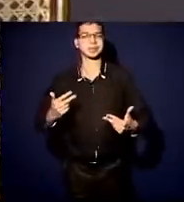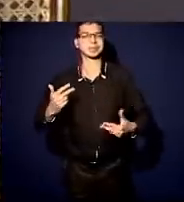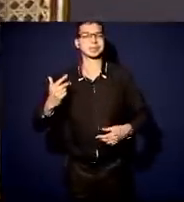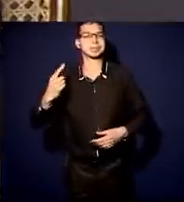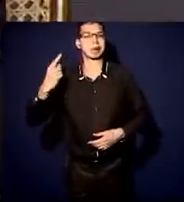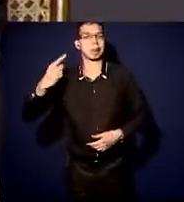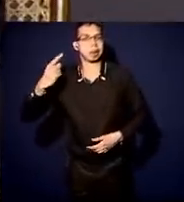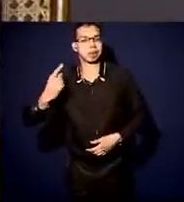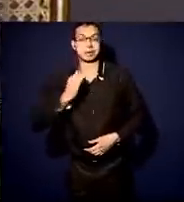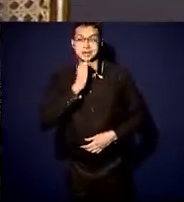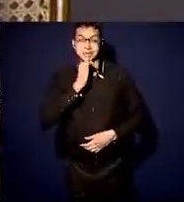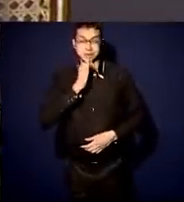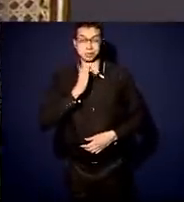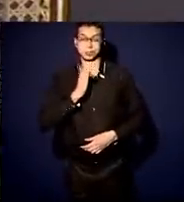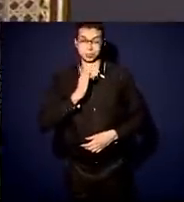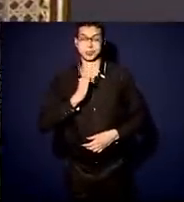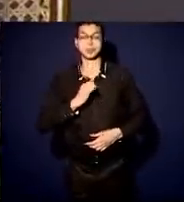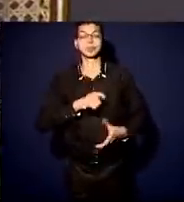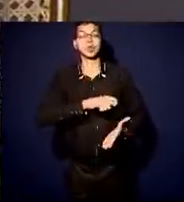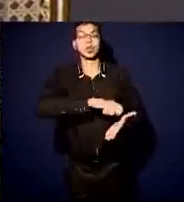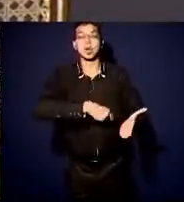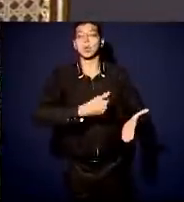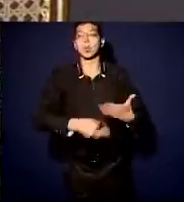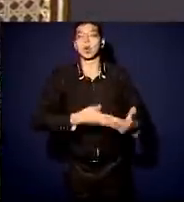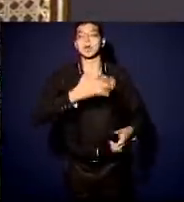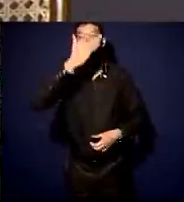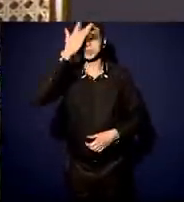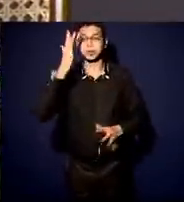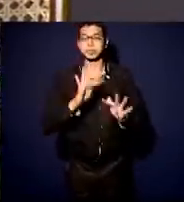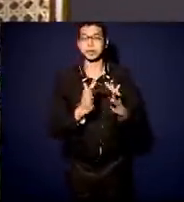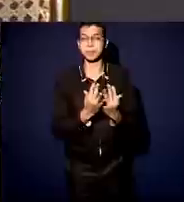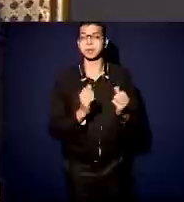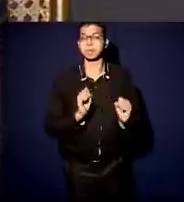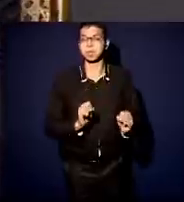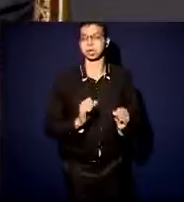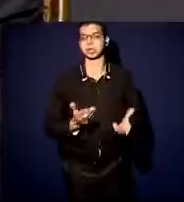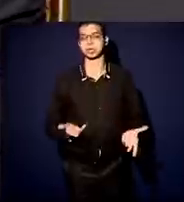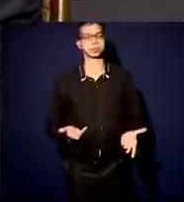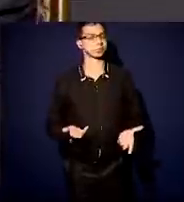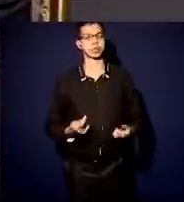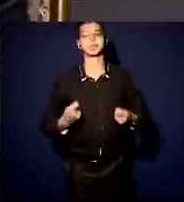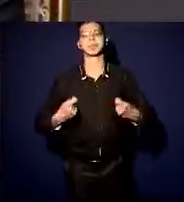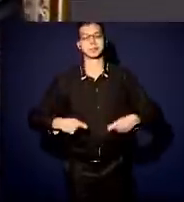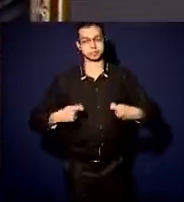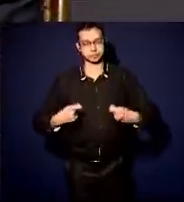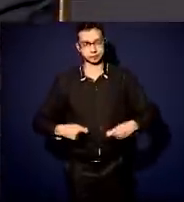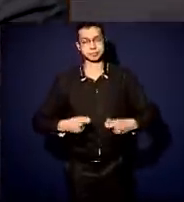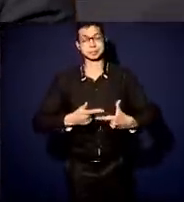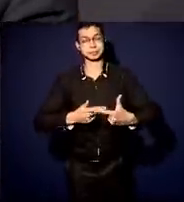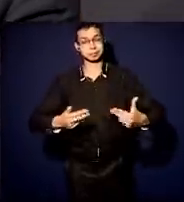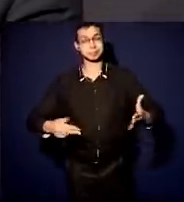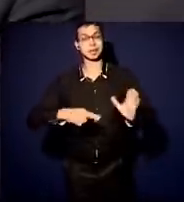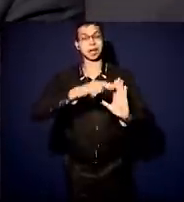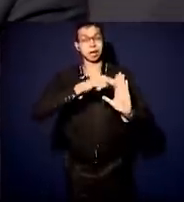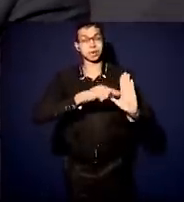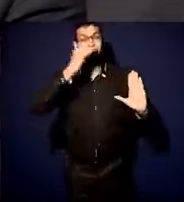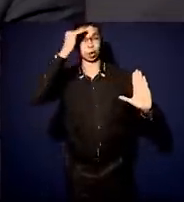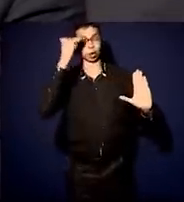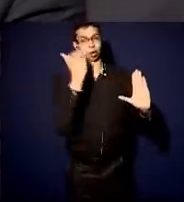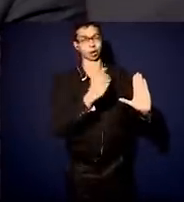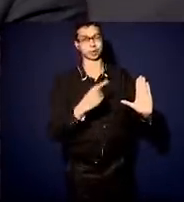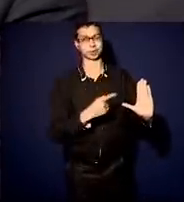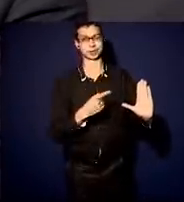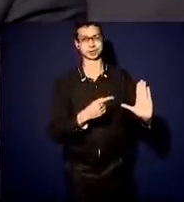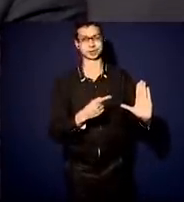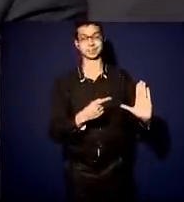discricionária, contrate quem queira, parentes, ou seja lá o que for, enchantam, tem concurso, não pode emitir, tem uma série de regras que acabam tirando